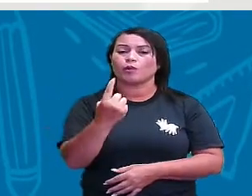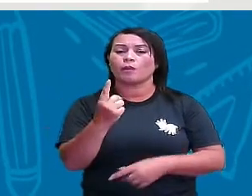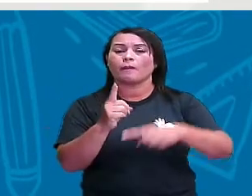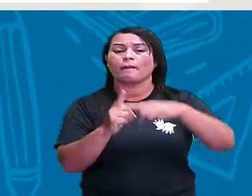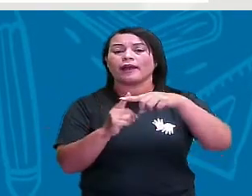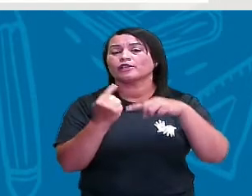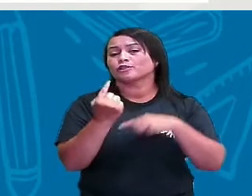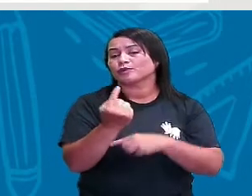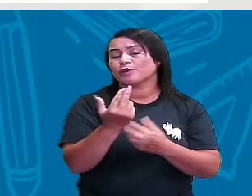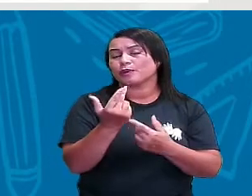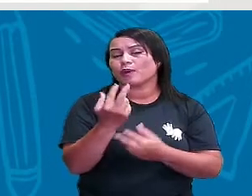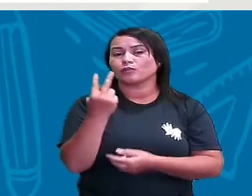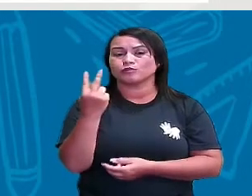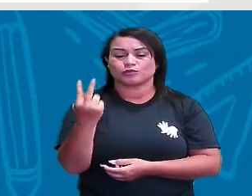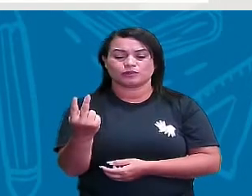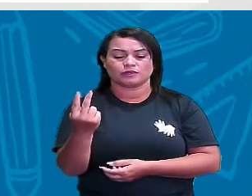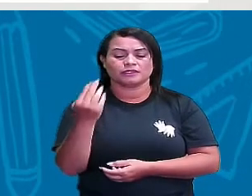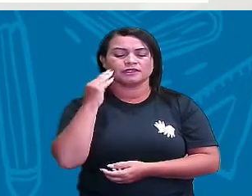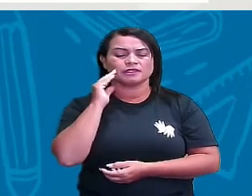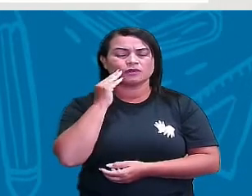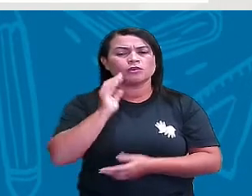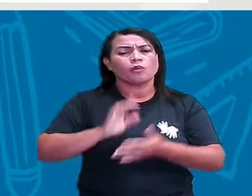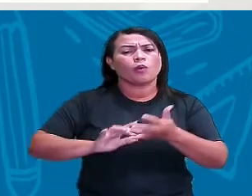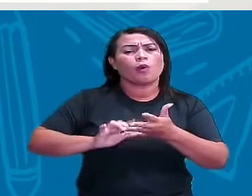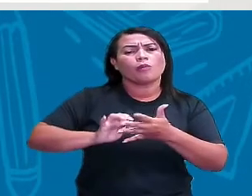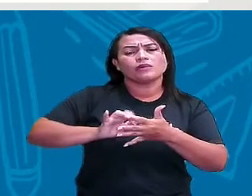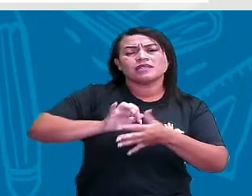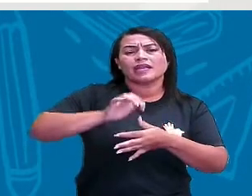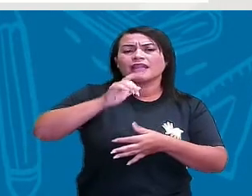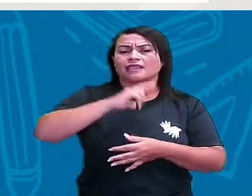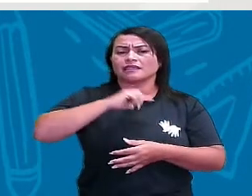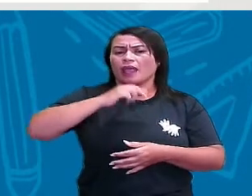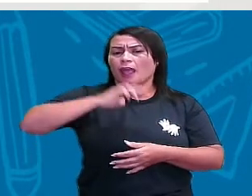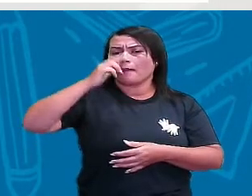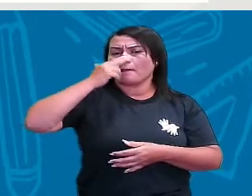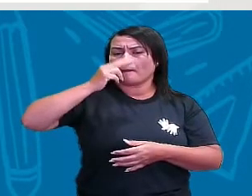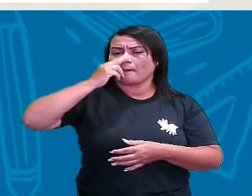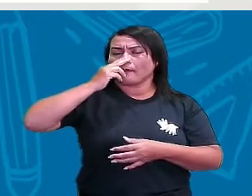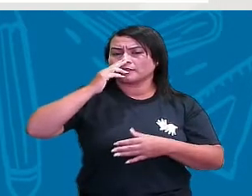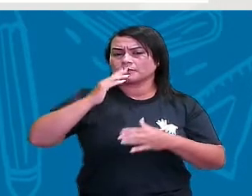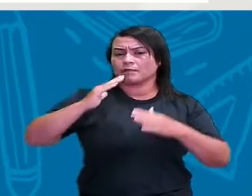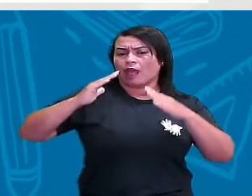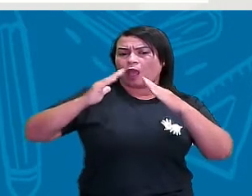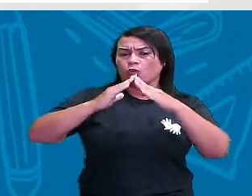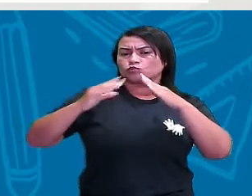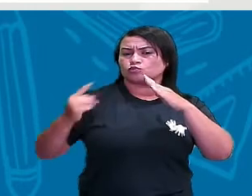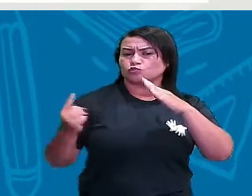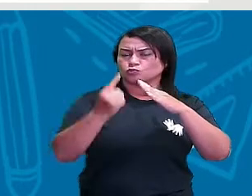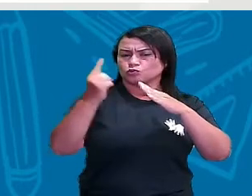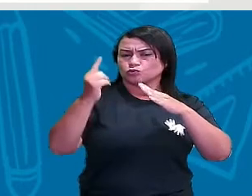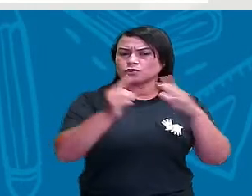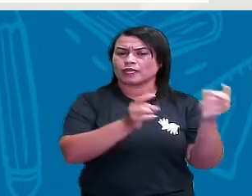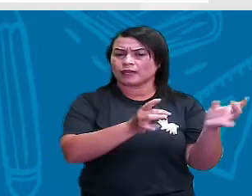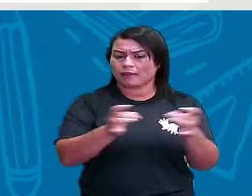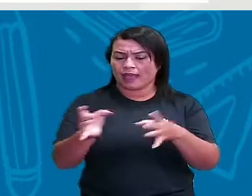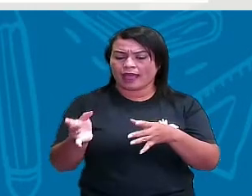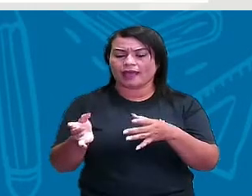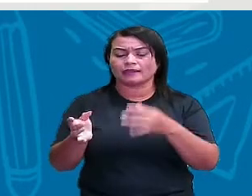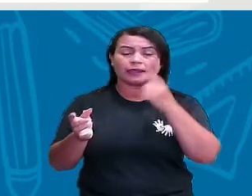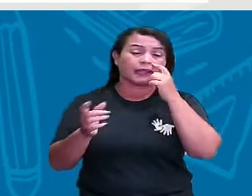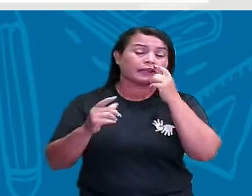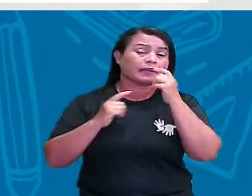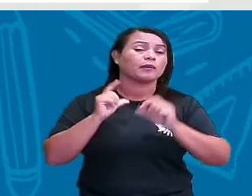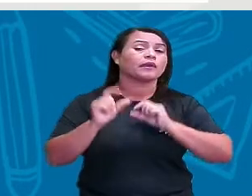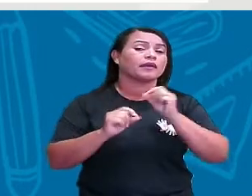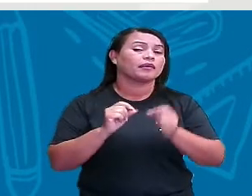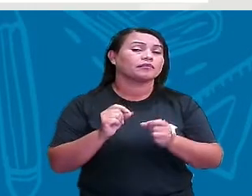2. E como a escada tem a mesma altura da barraca, então a banca tem, a barraca